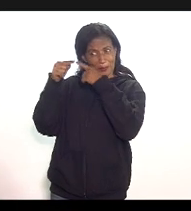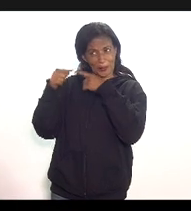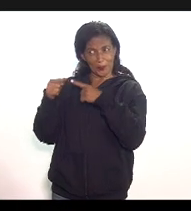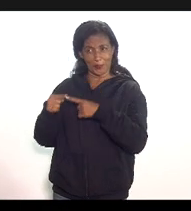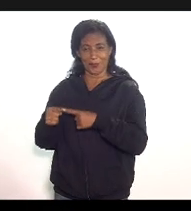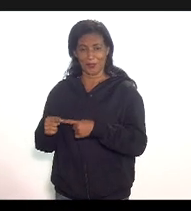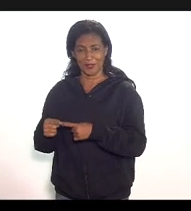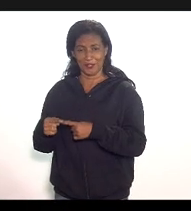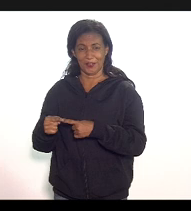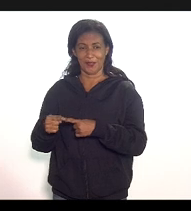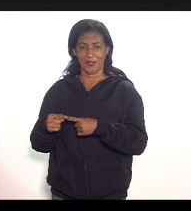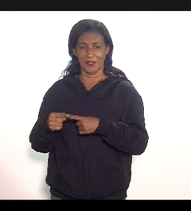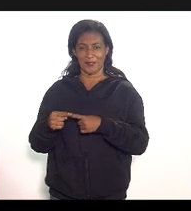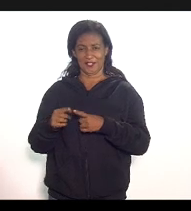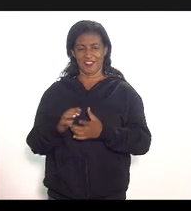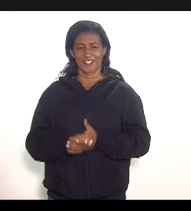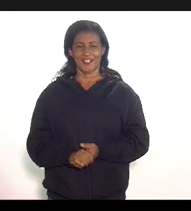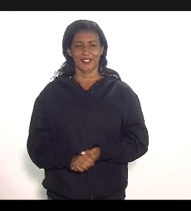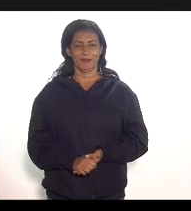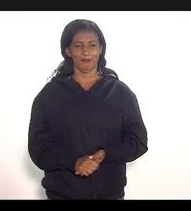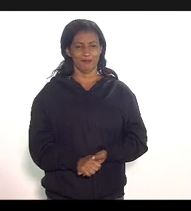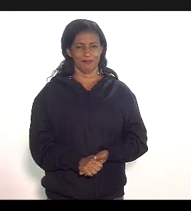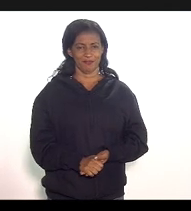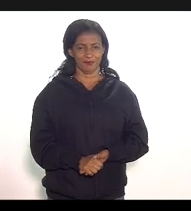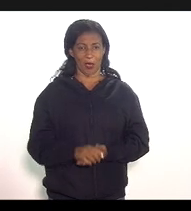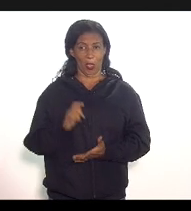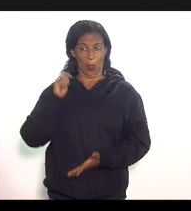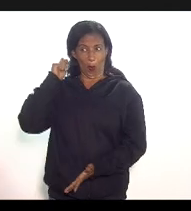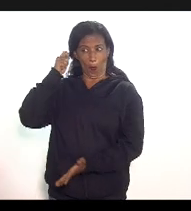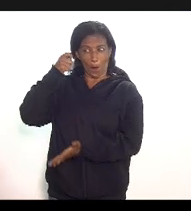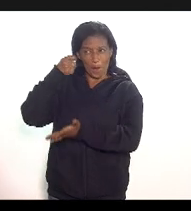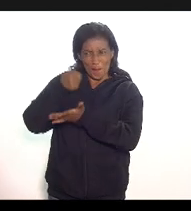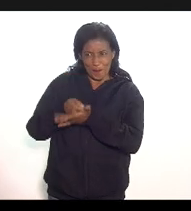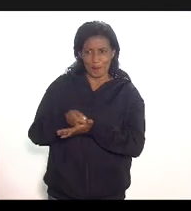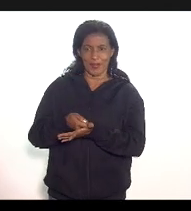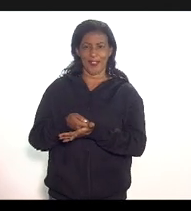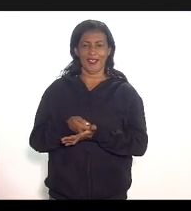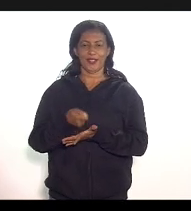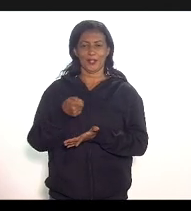não concordo com o termo bom tom eu digo que é obrigatório